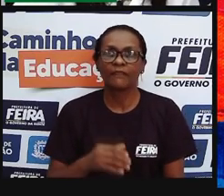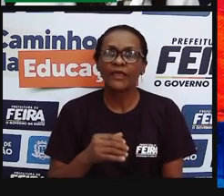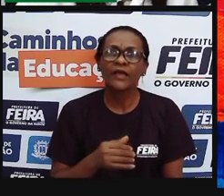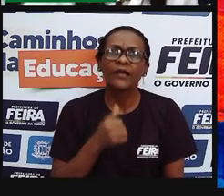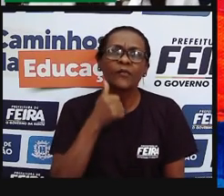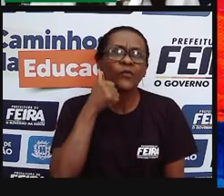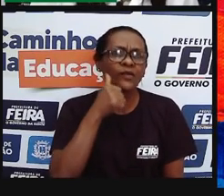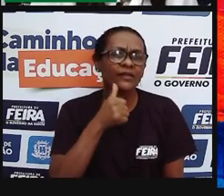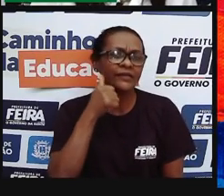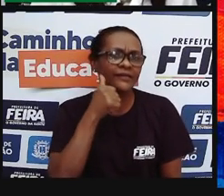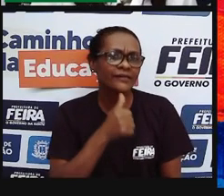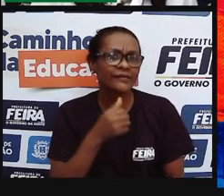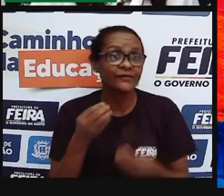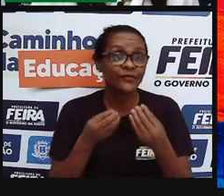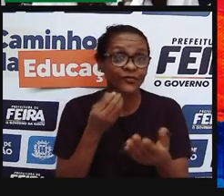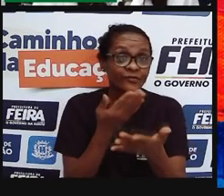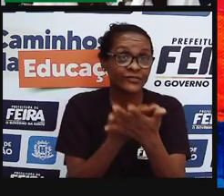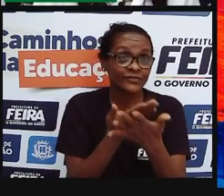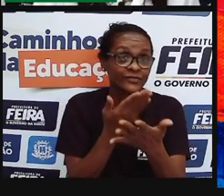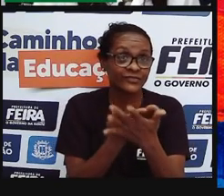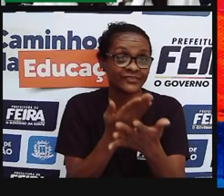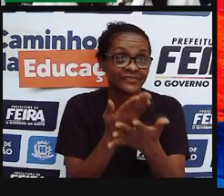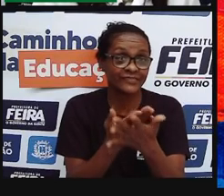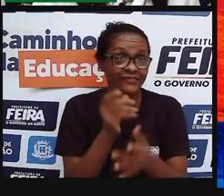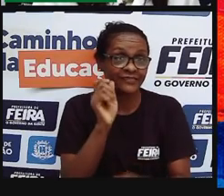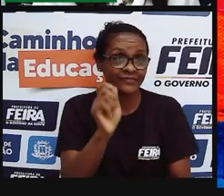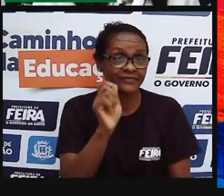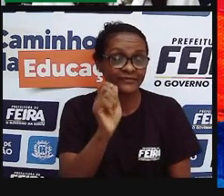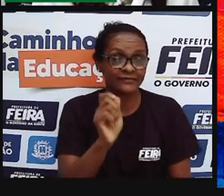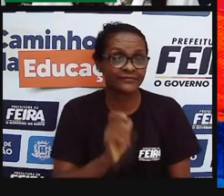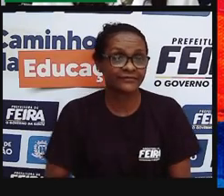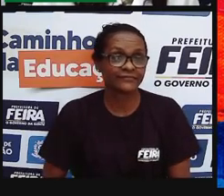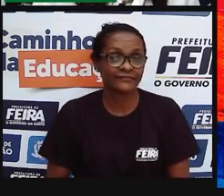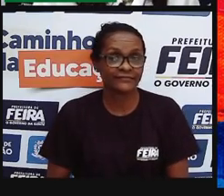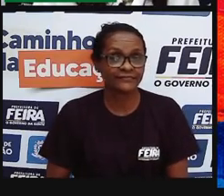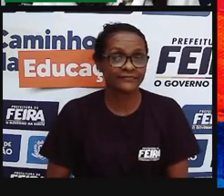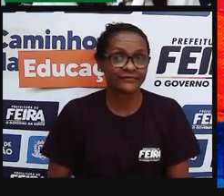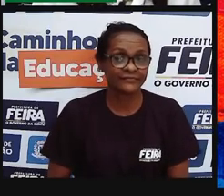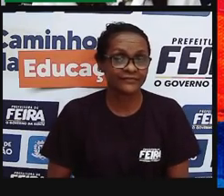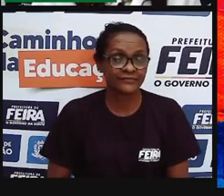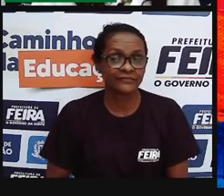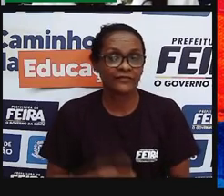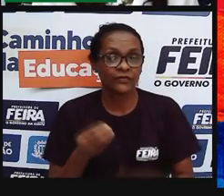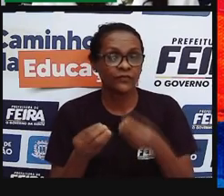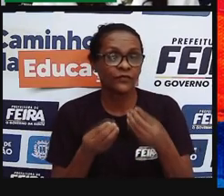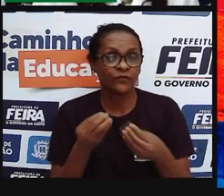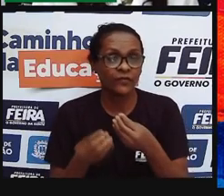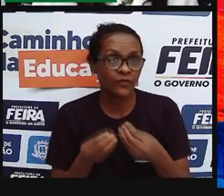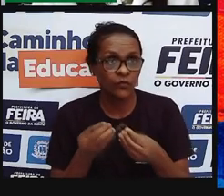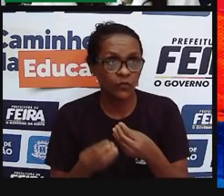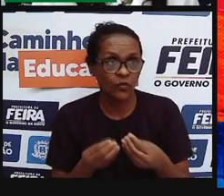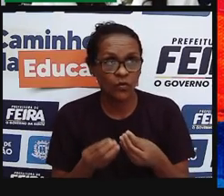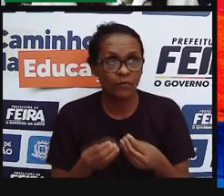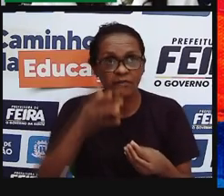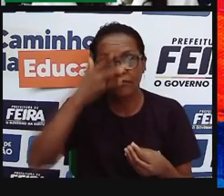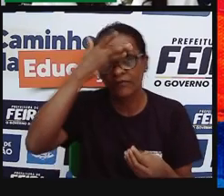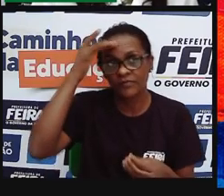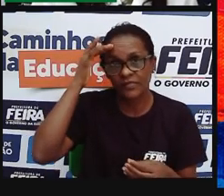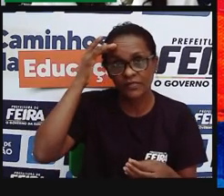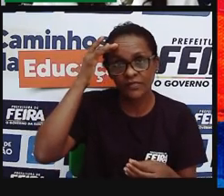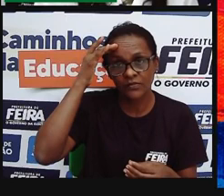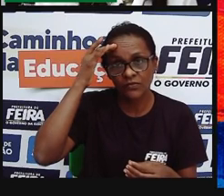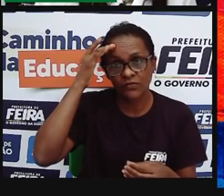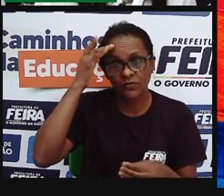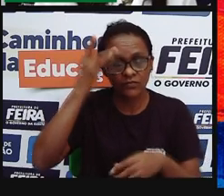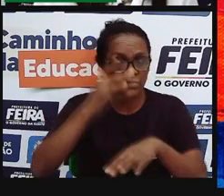no estudo sobre o cianeto e como tratar pessoas que foram envenenadas